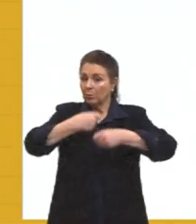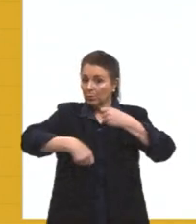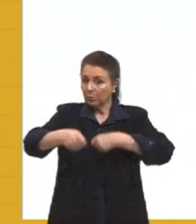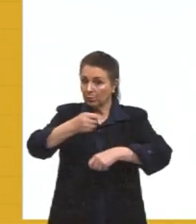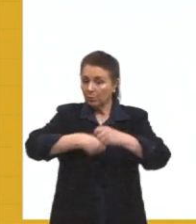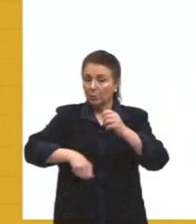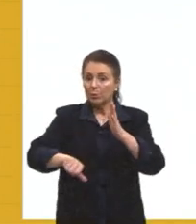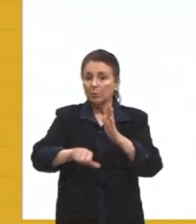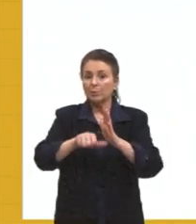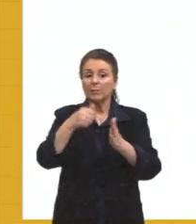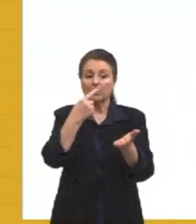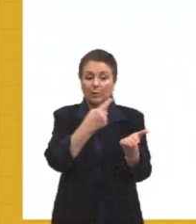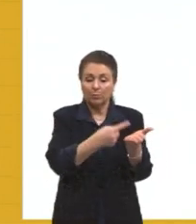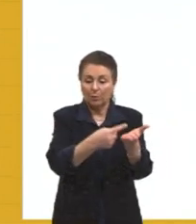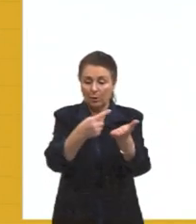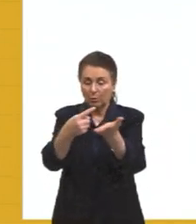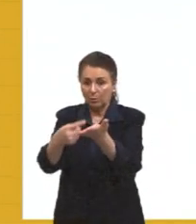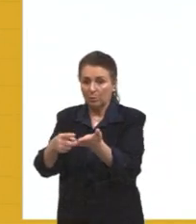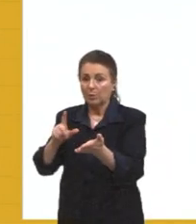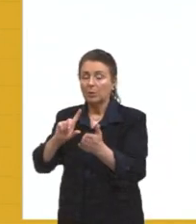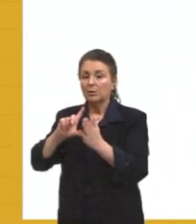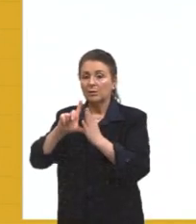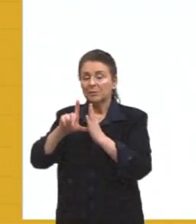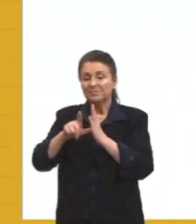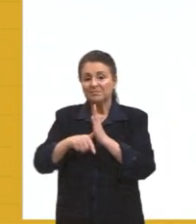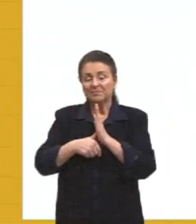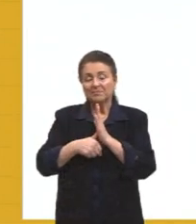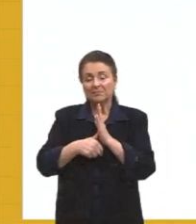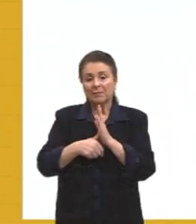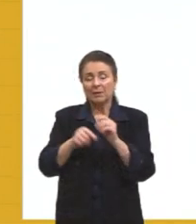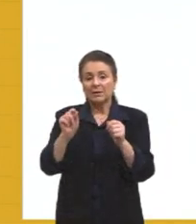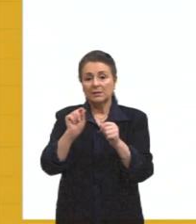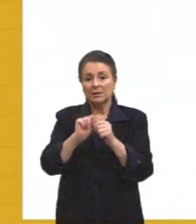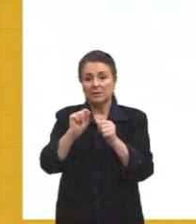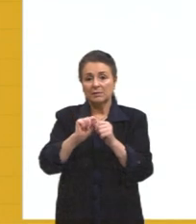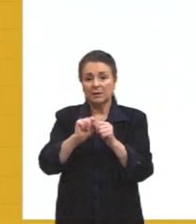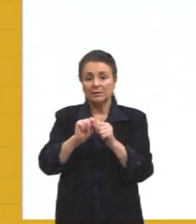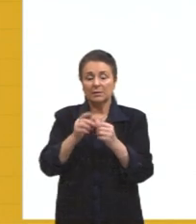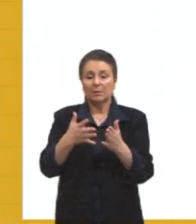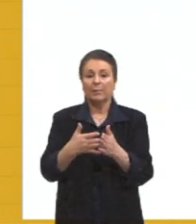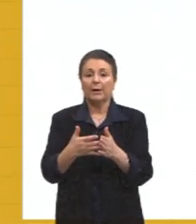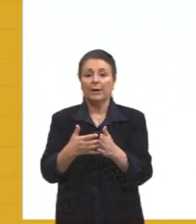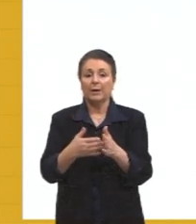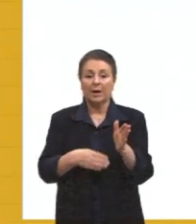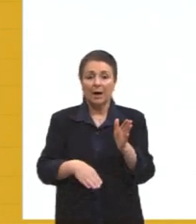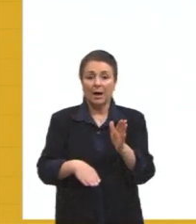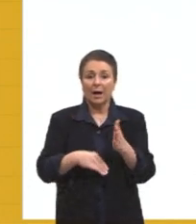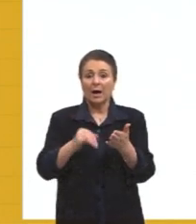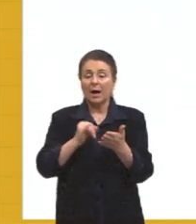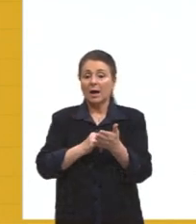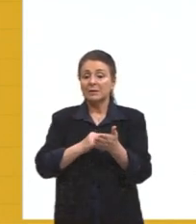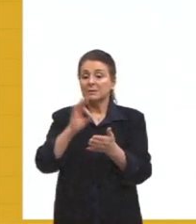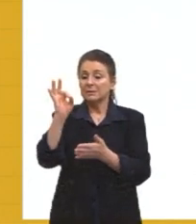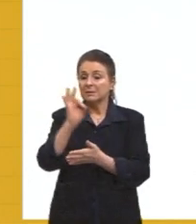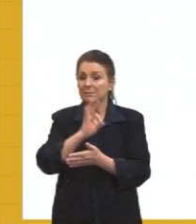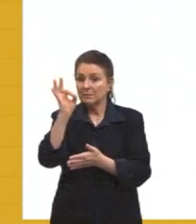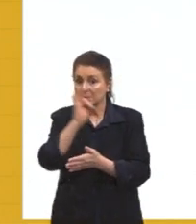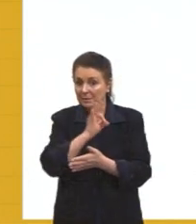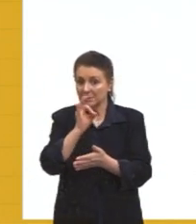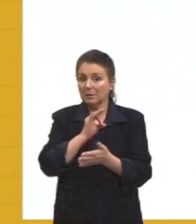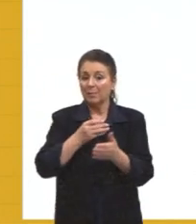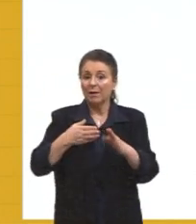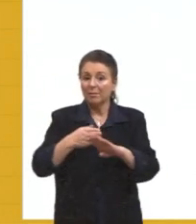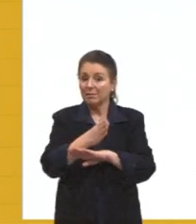primeiro é o acordo, depois é a questão alfandegária, eu baixo as taxas alfandegárias para aquele meu